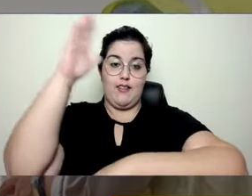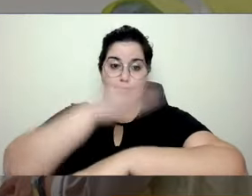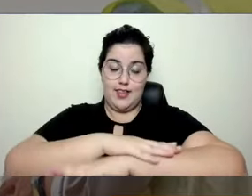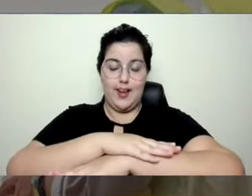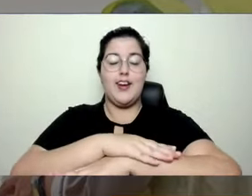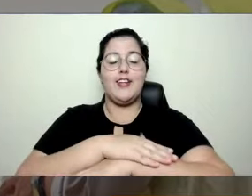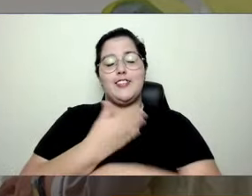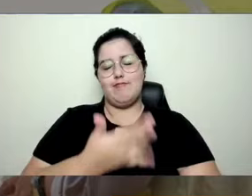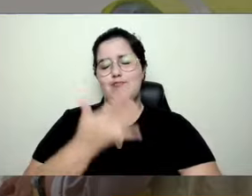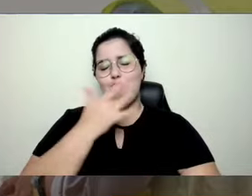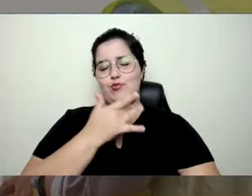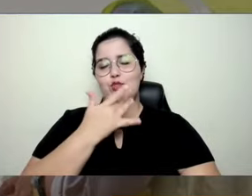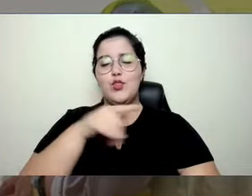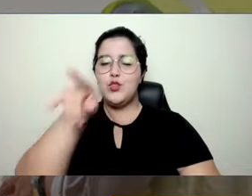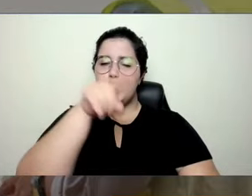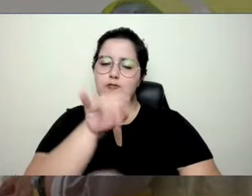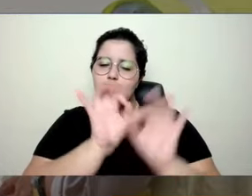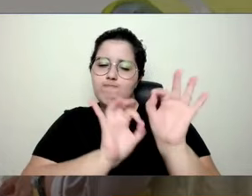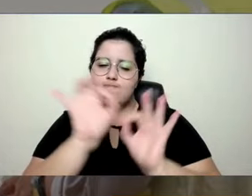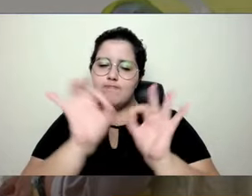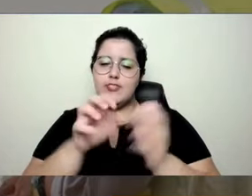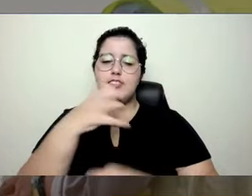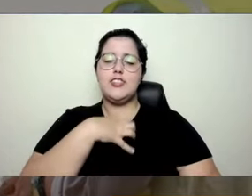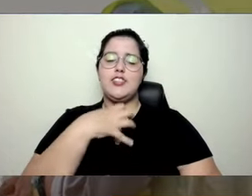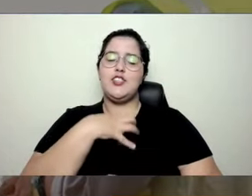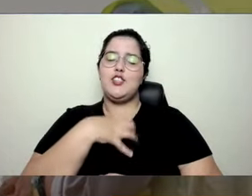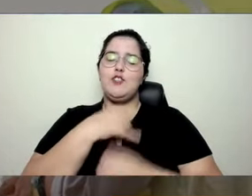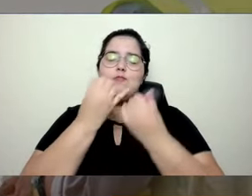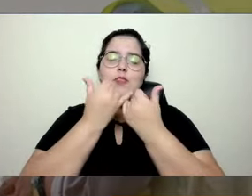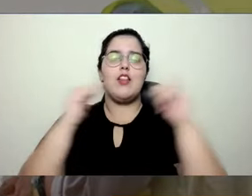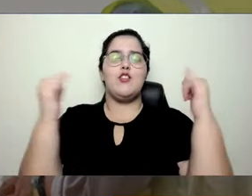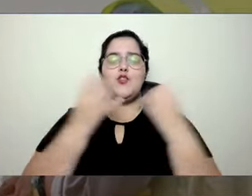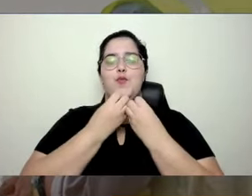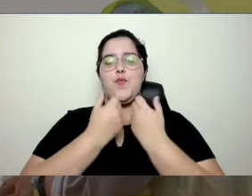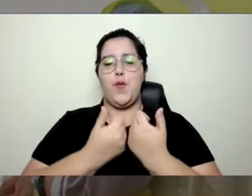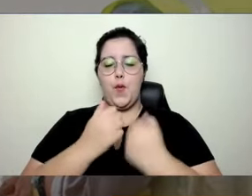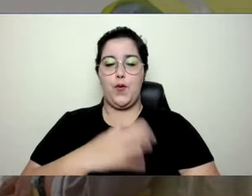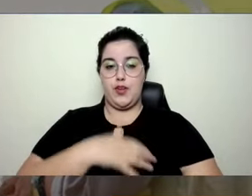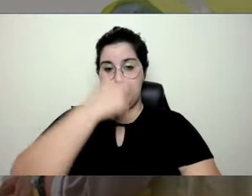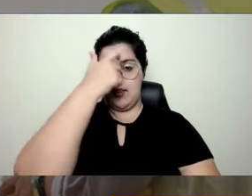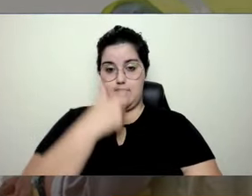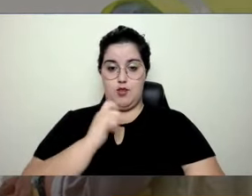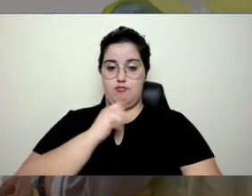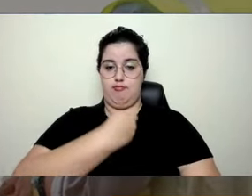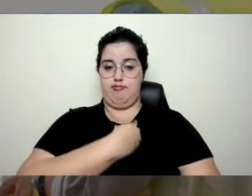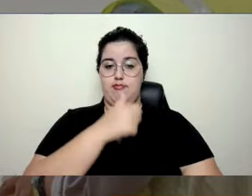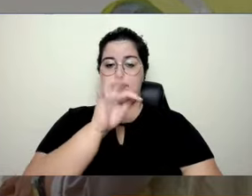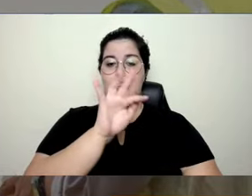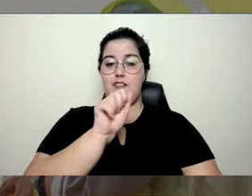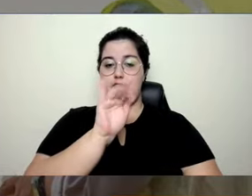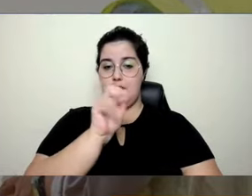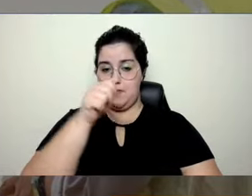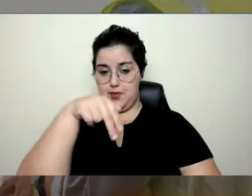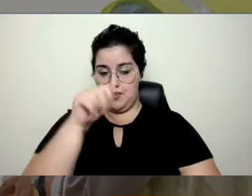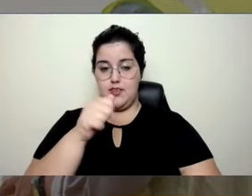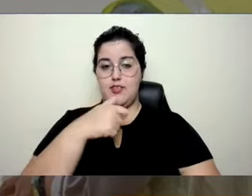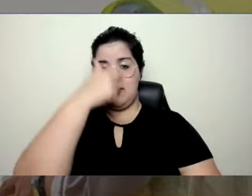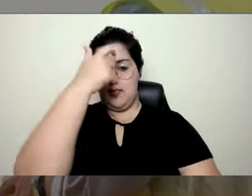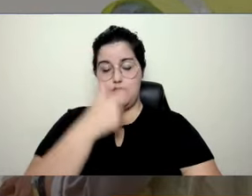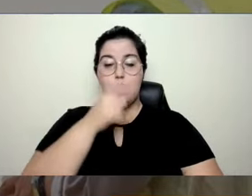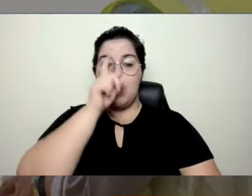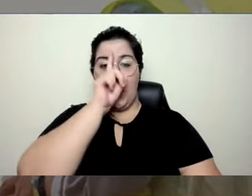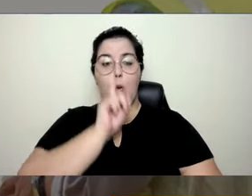programando, a gente consegue sentir vocês de longe. Eu sou a Fabi, para quem não pode me ver, eu sou loira,